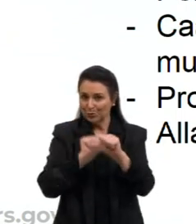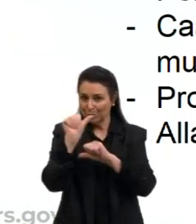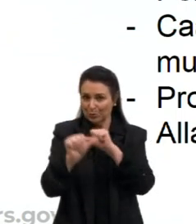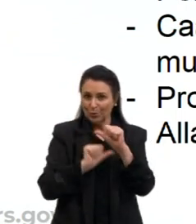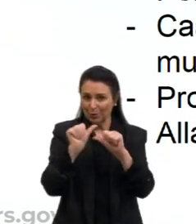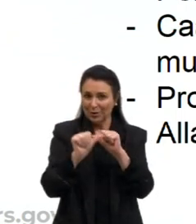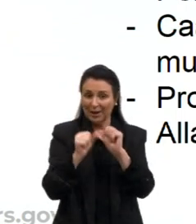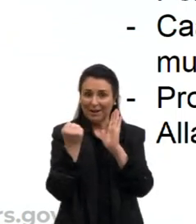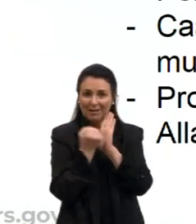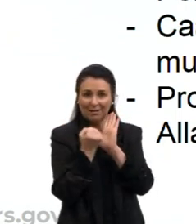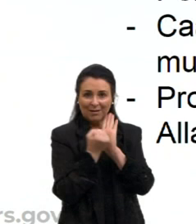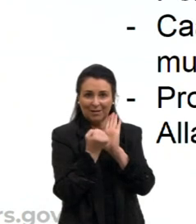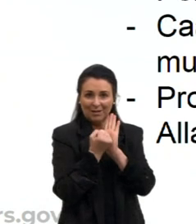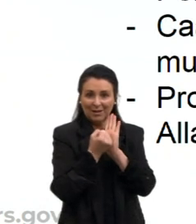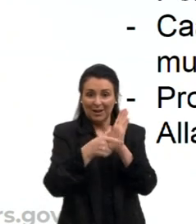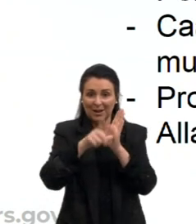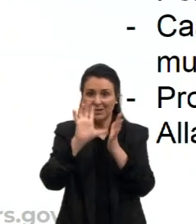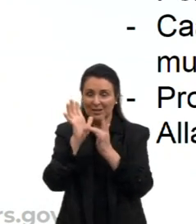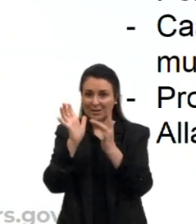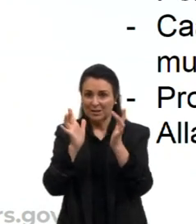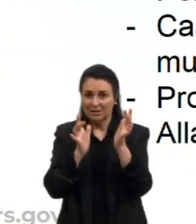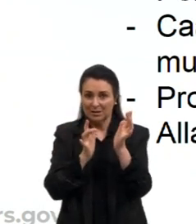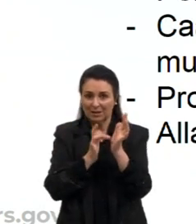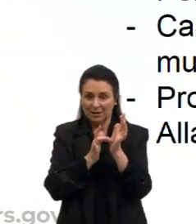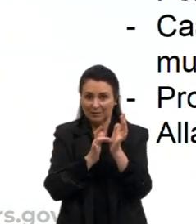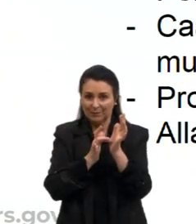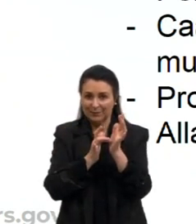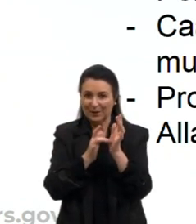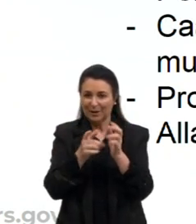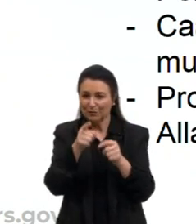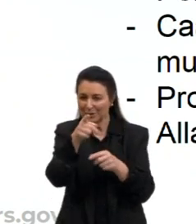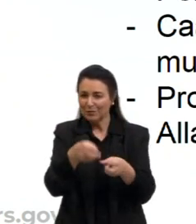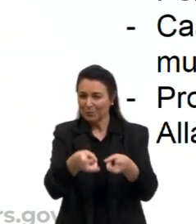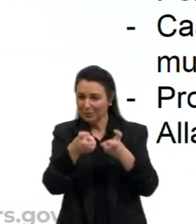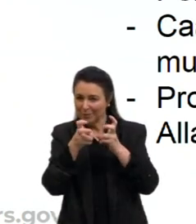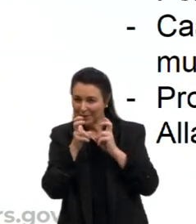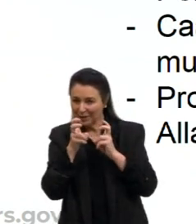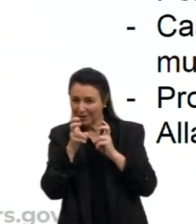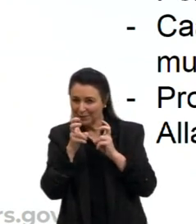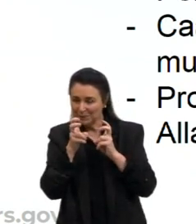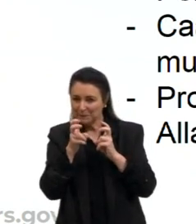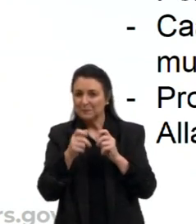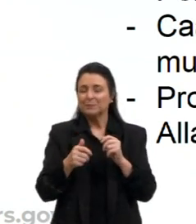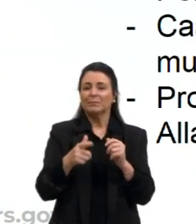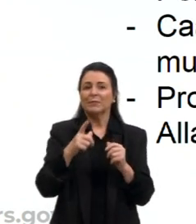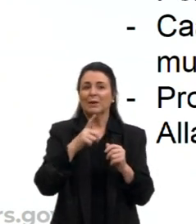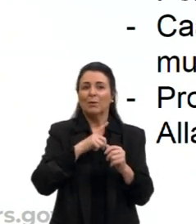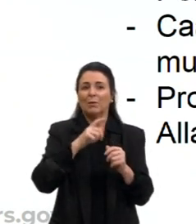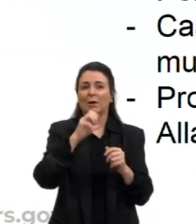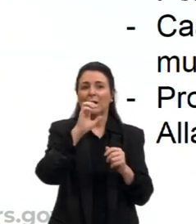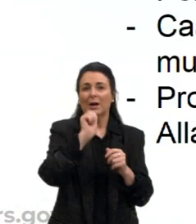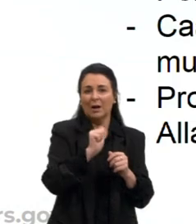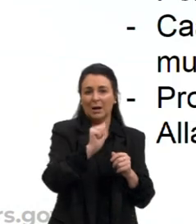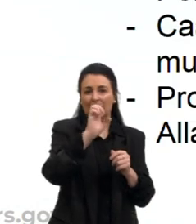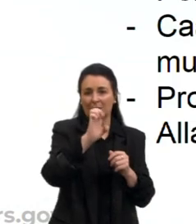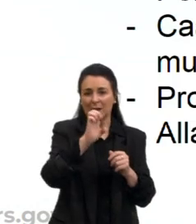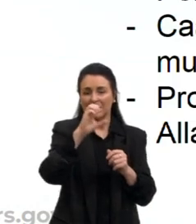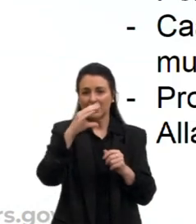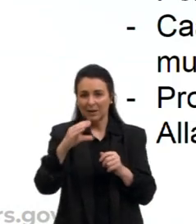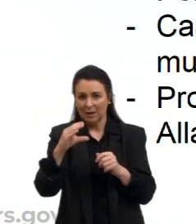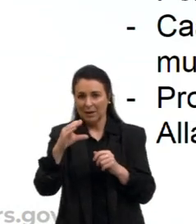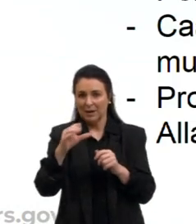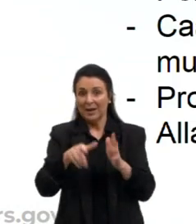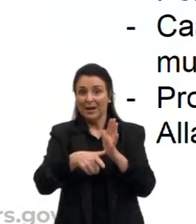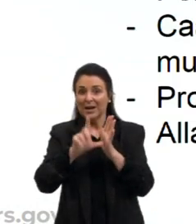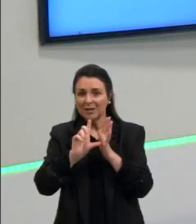sinônimos, Era Comum. Às vezes vocês vão ver isso, então, EC. E o AEC, Antes da Era Comum,